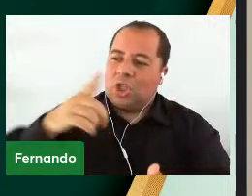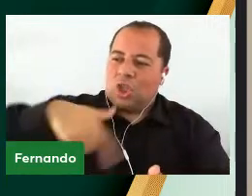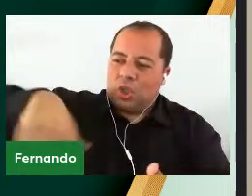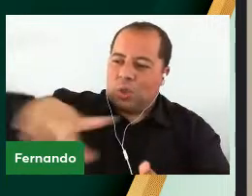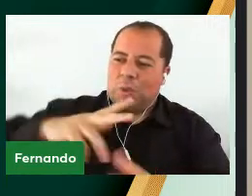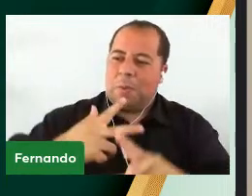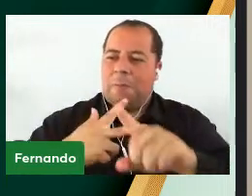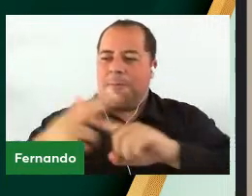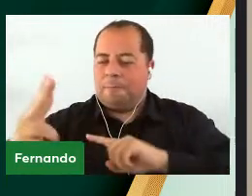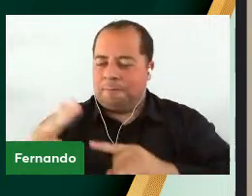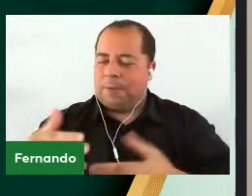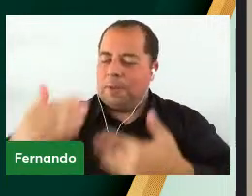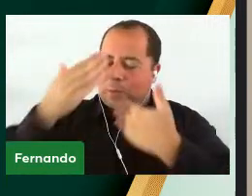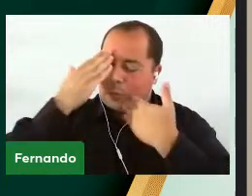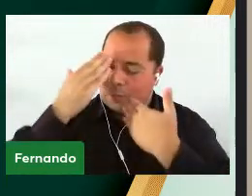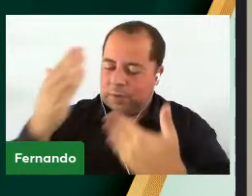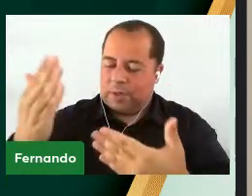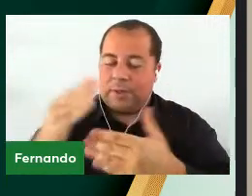Muito obrigado